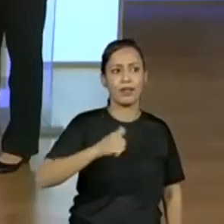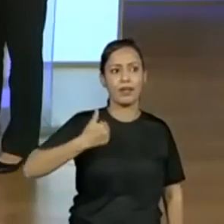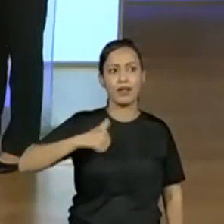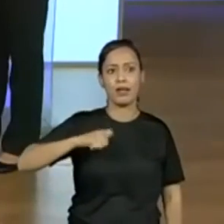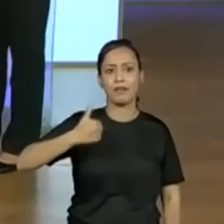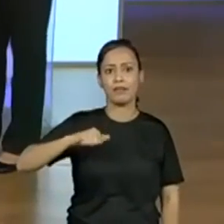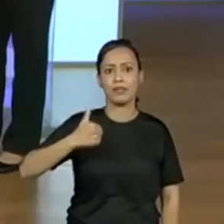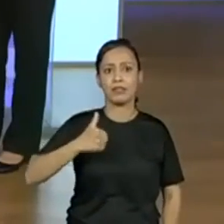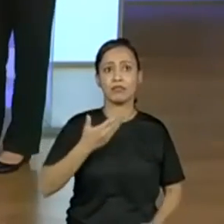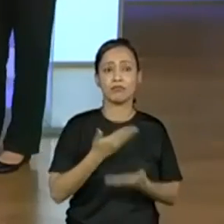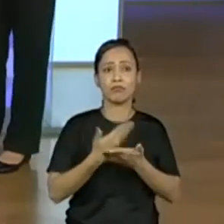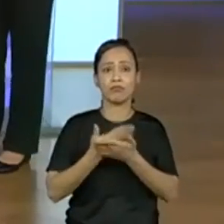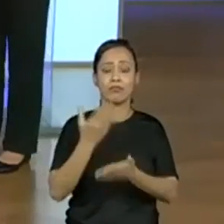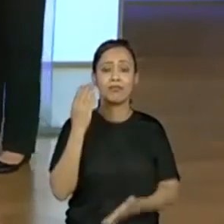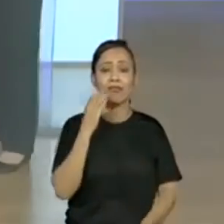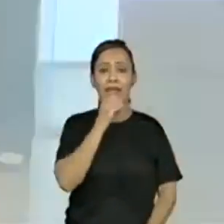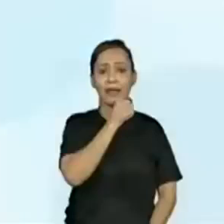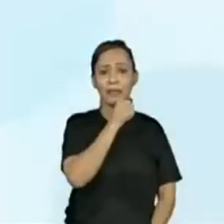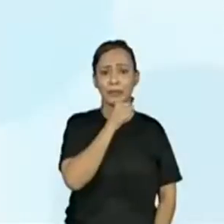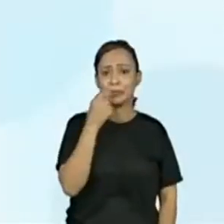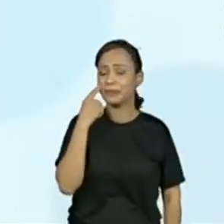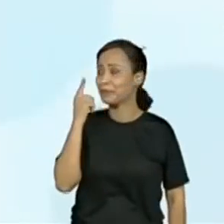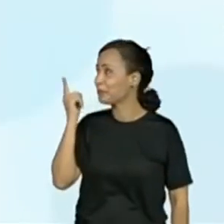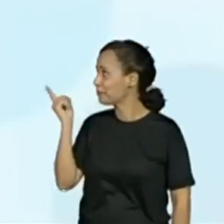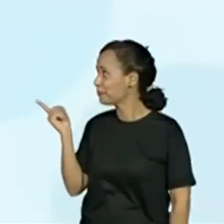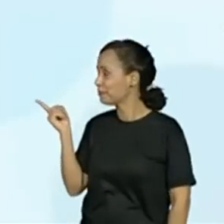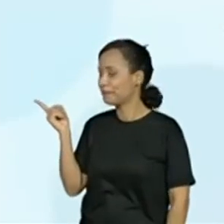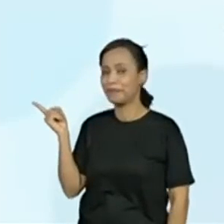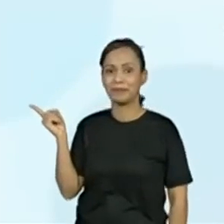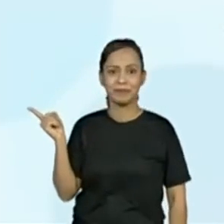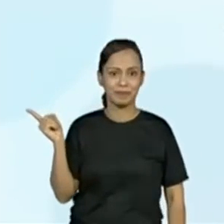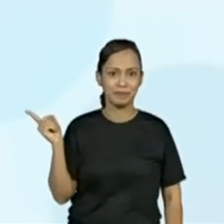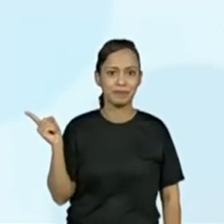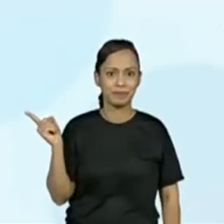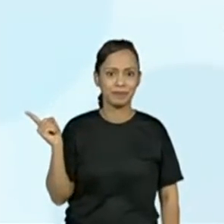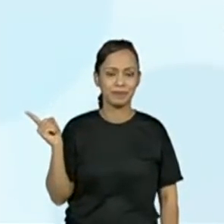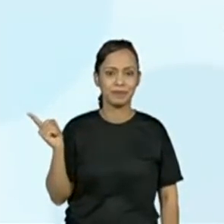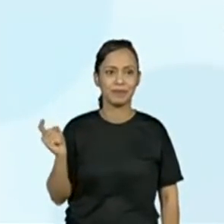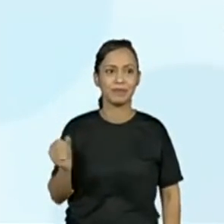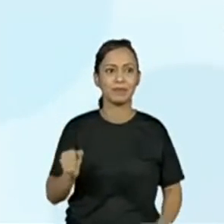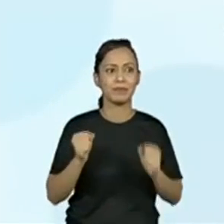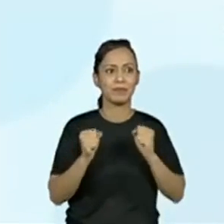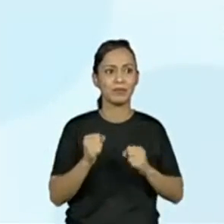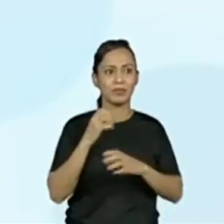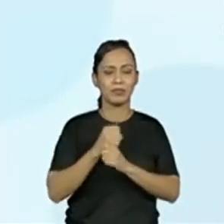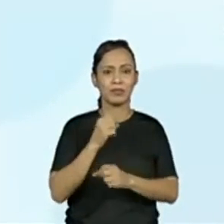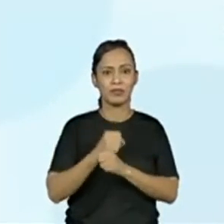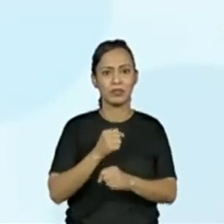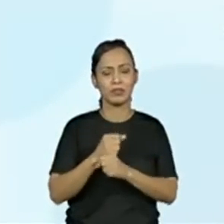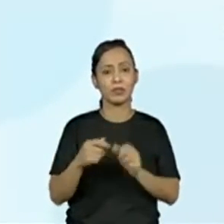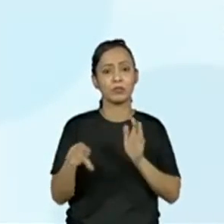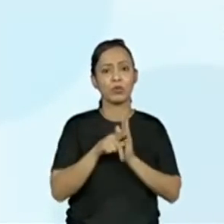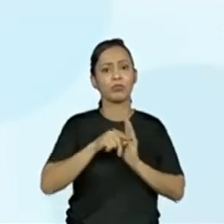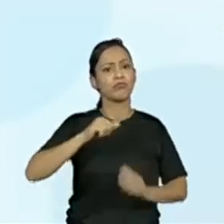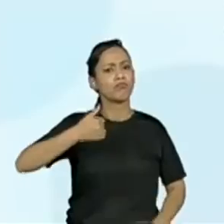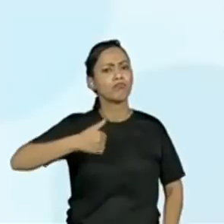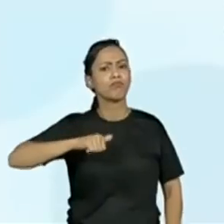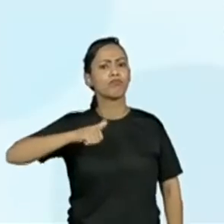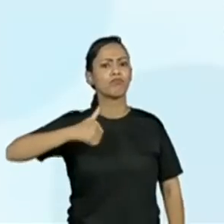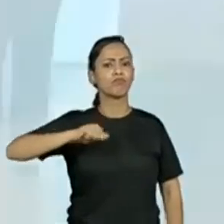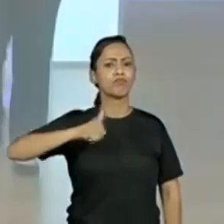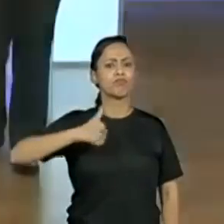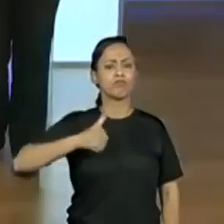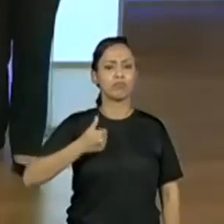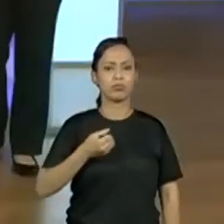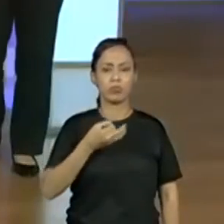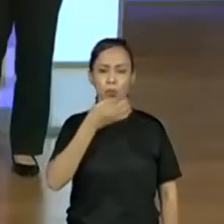nossa aula. Passou tão depressa. Exato. Conte para nós o que achou. O formulário, não é? Para você justamente colocar suas